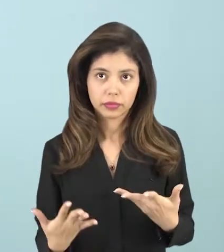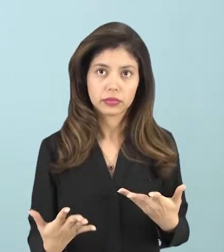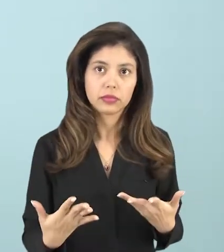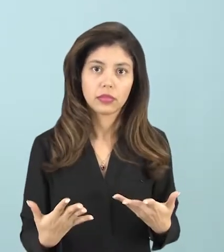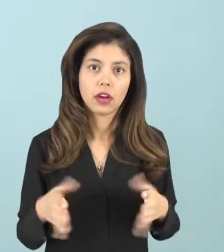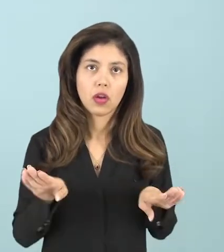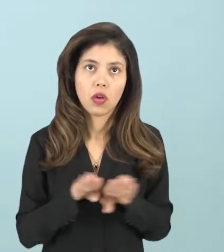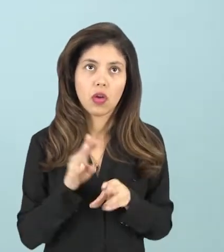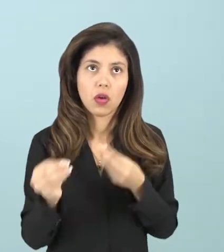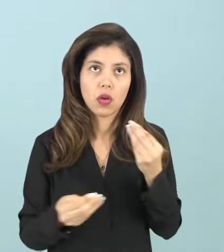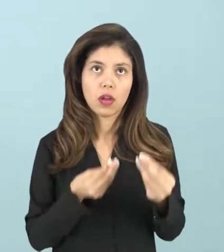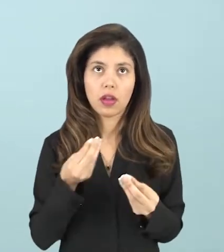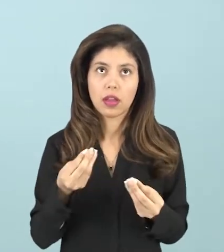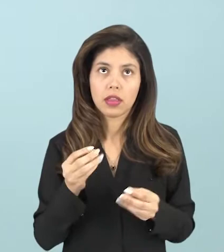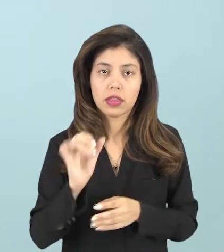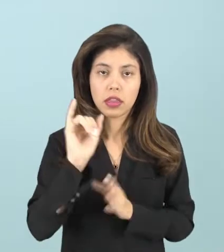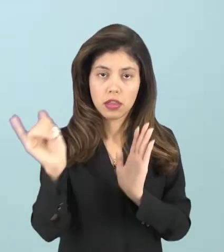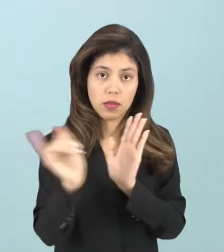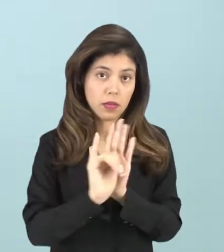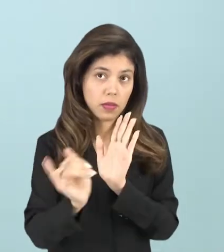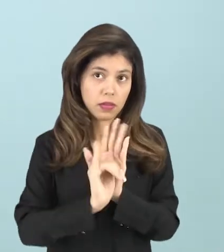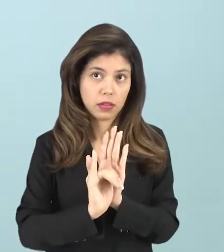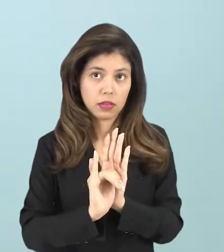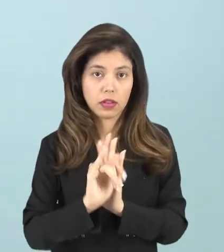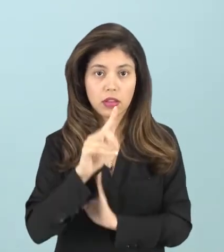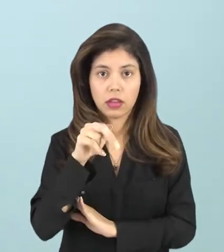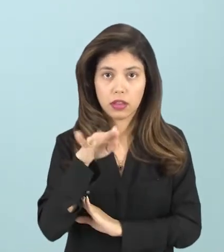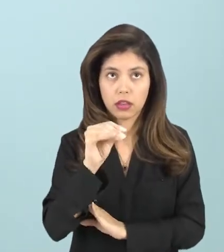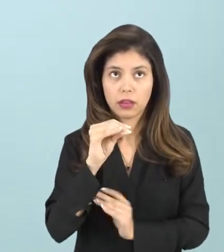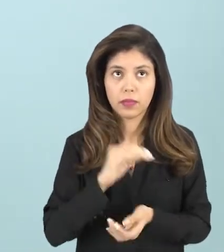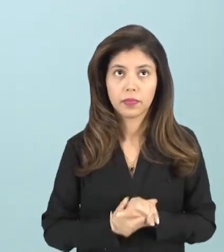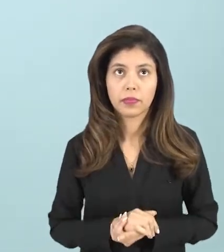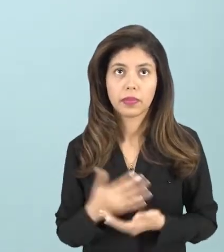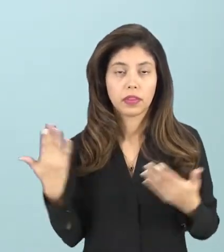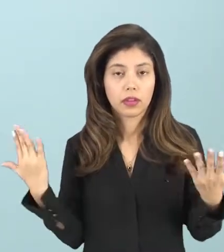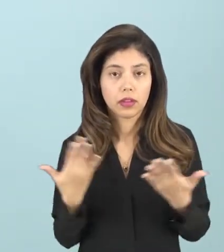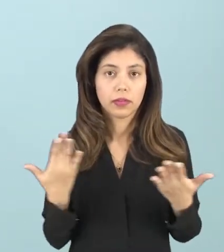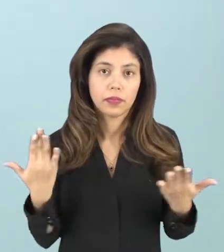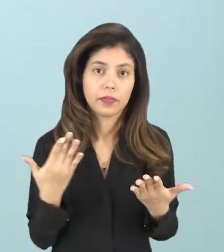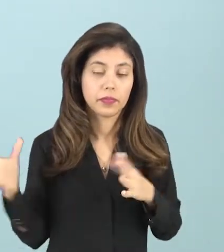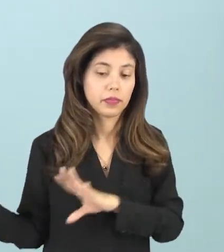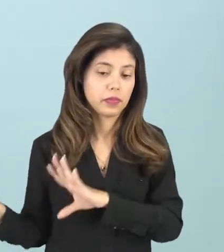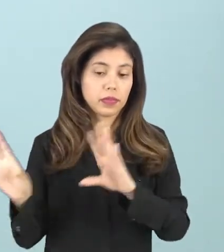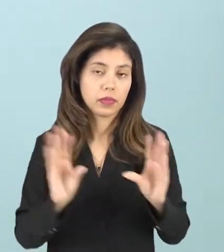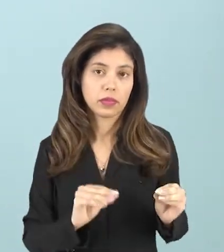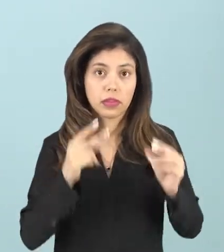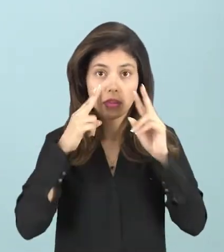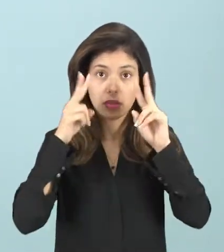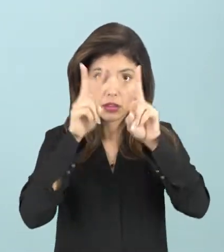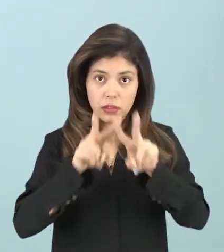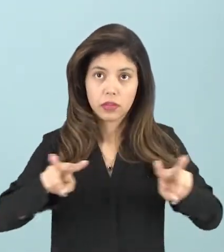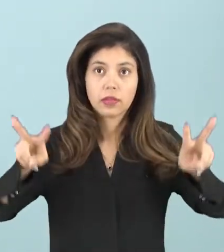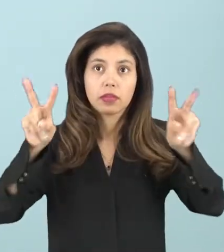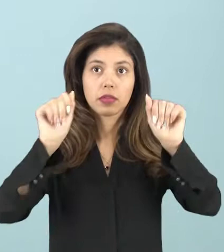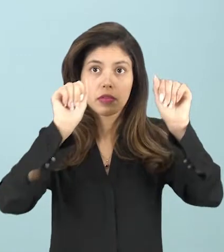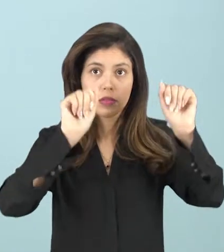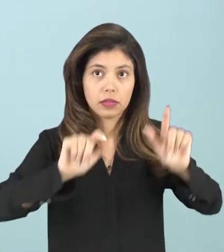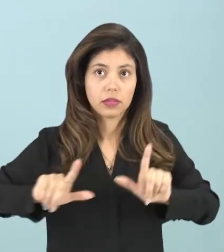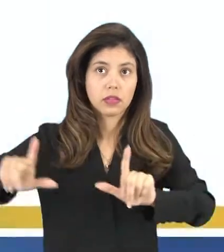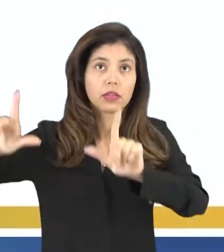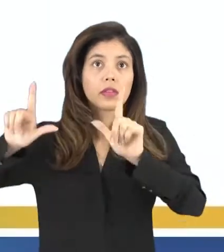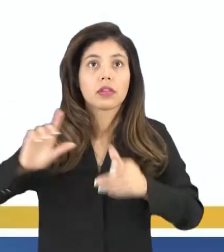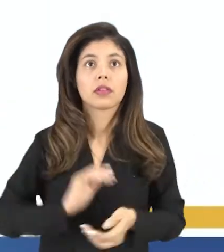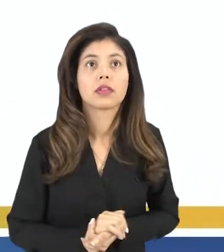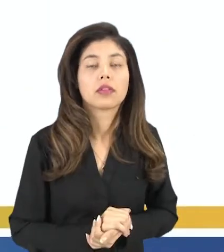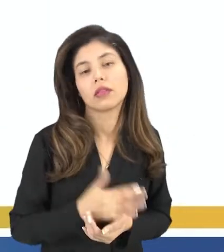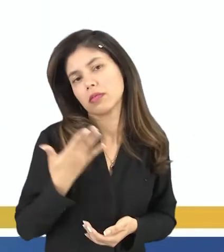concebe como sendo a identidade de gênero. Agora, retornem, visualizem em tela, eu